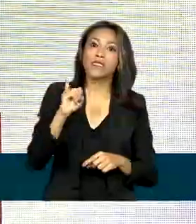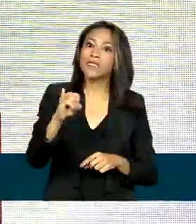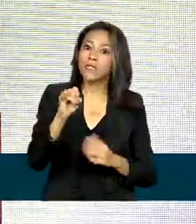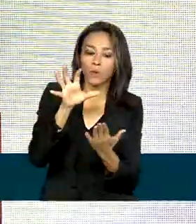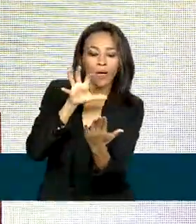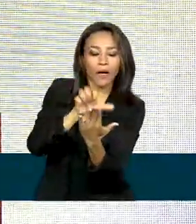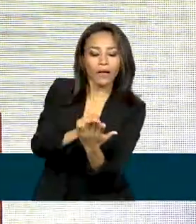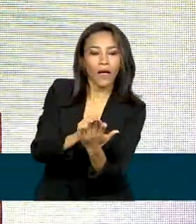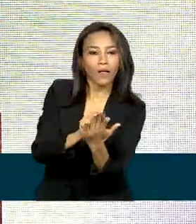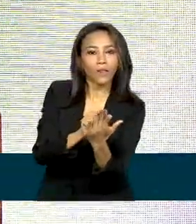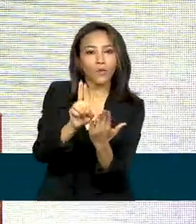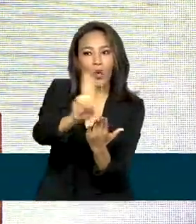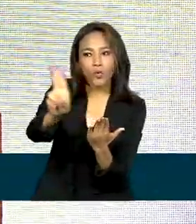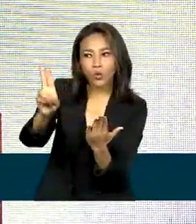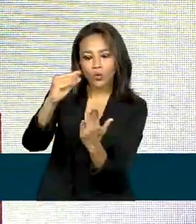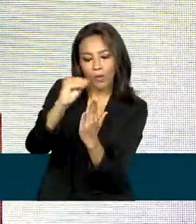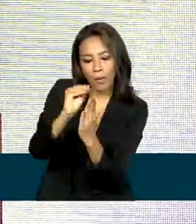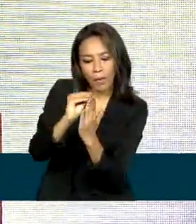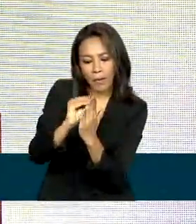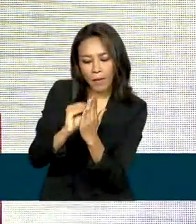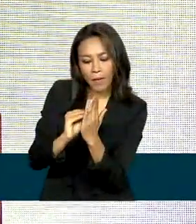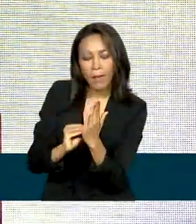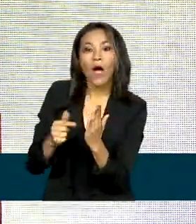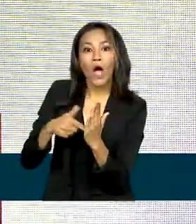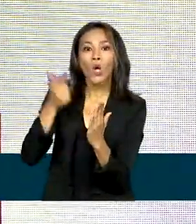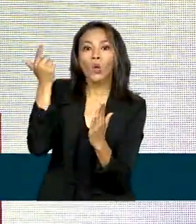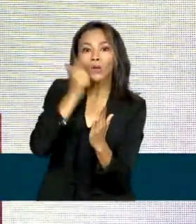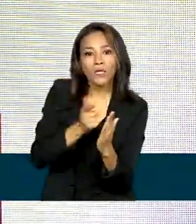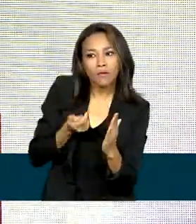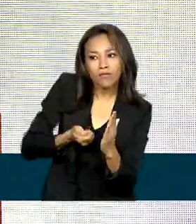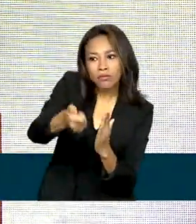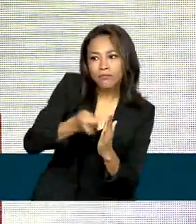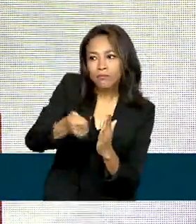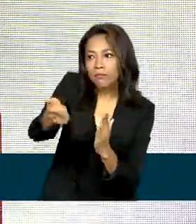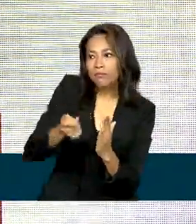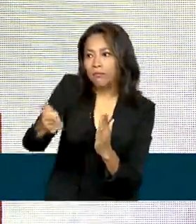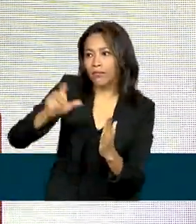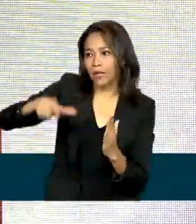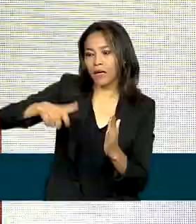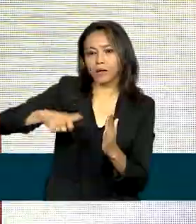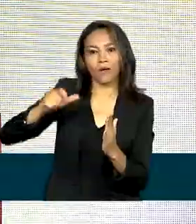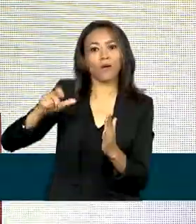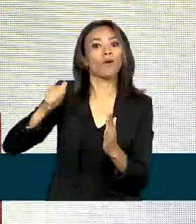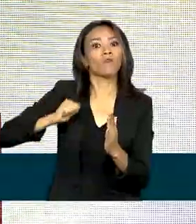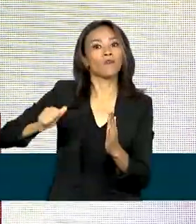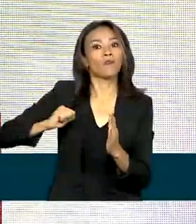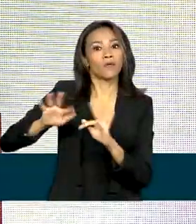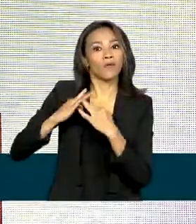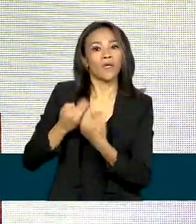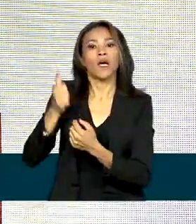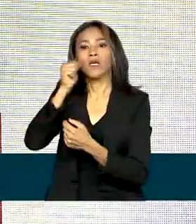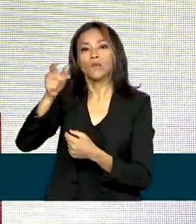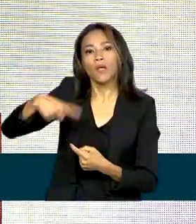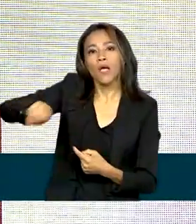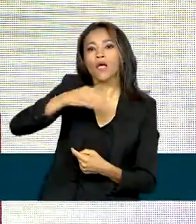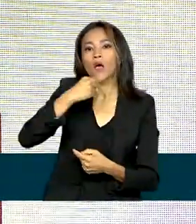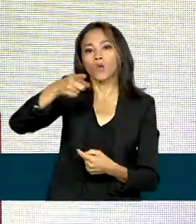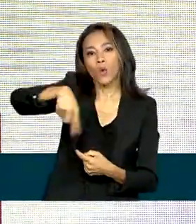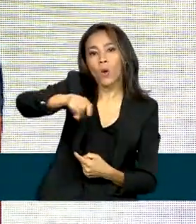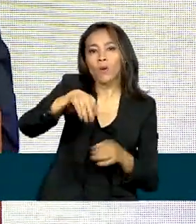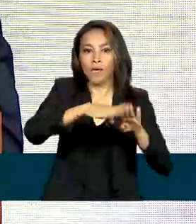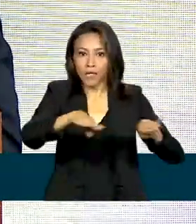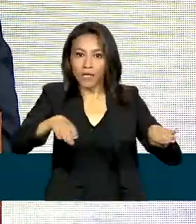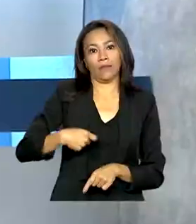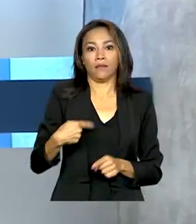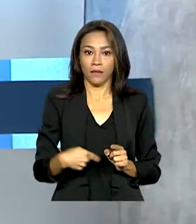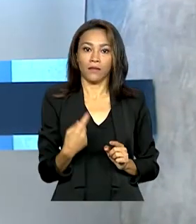que o benefício chegue exatamente às mulheres, aos homens e às crianças que precisam